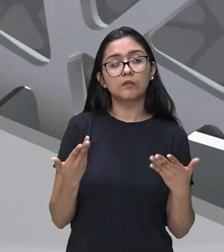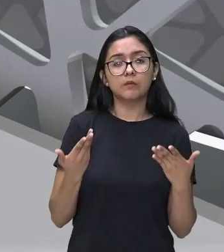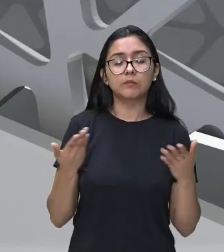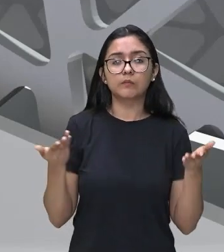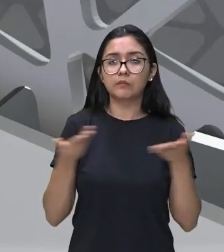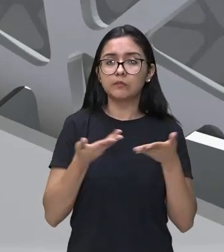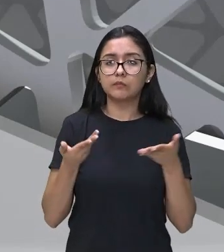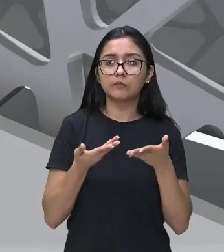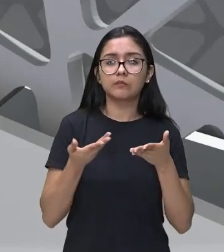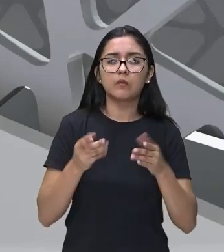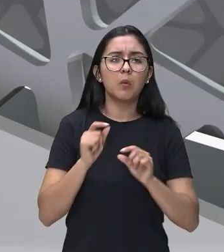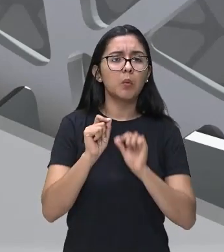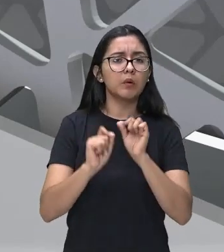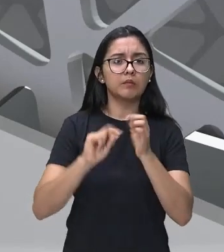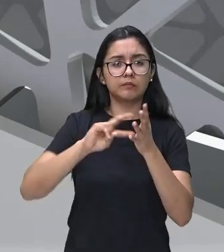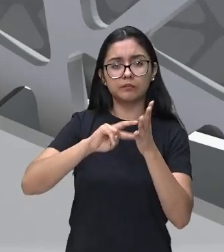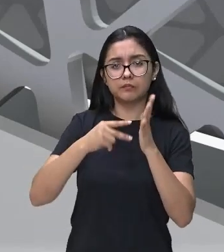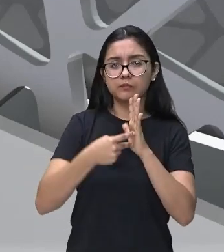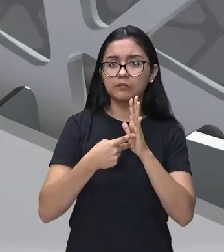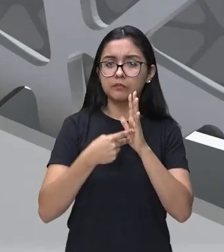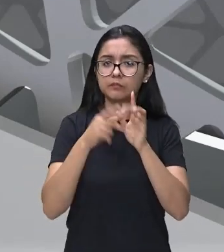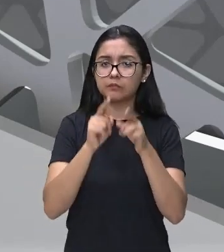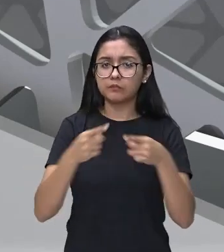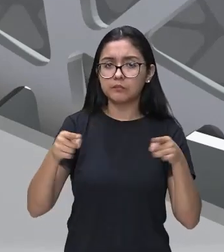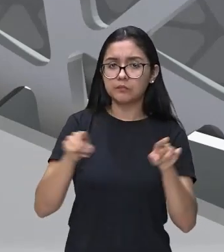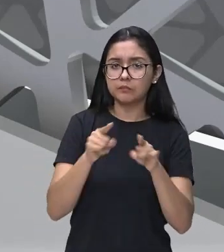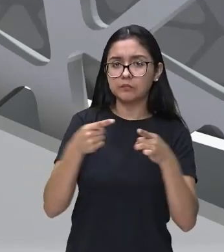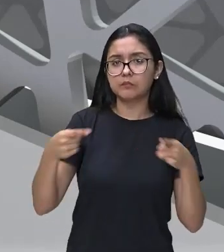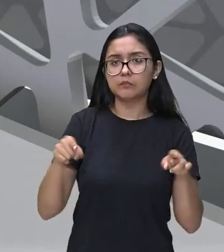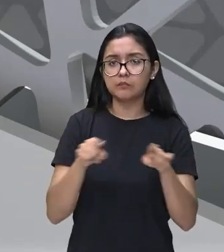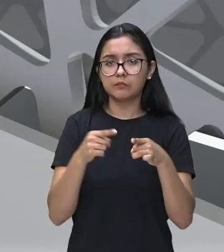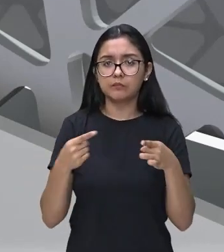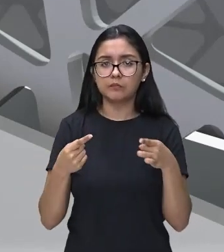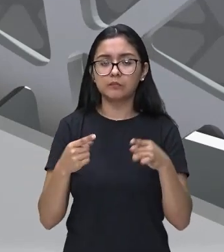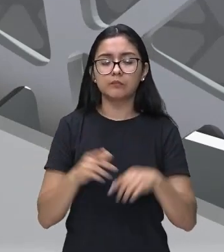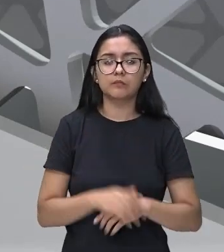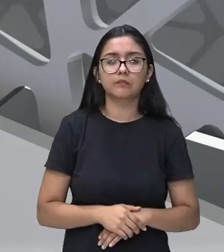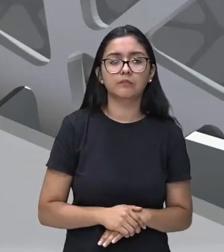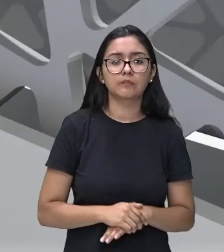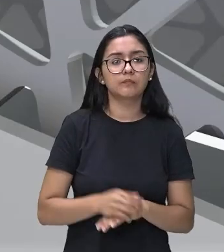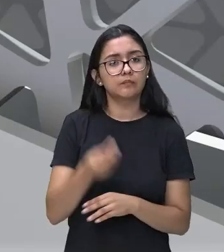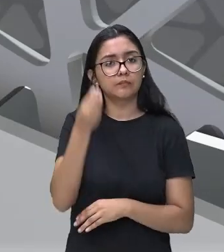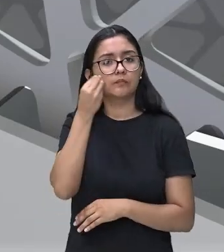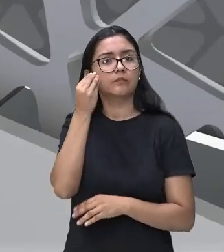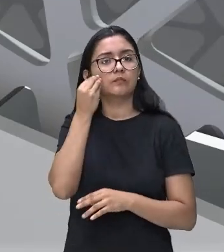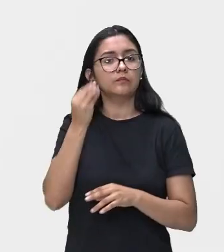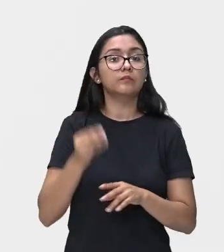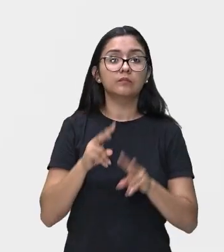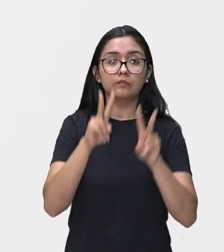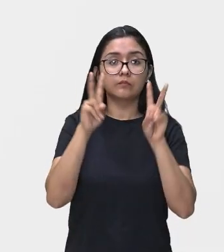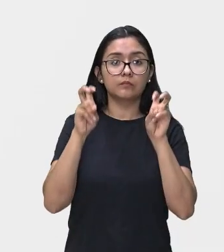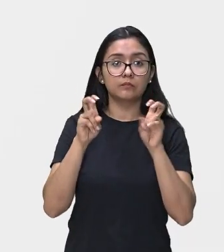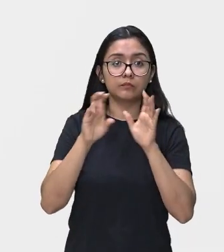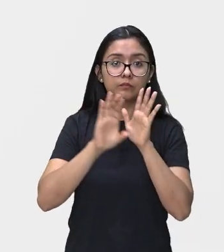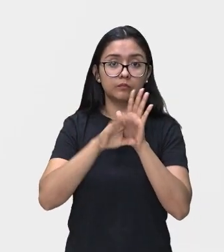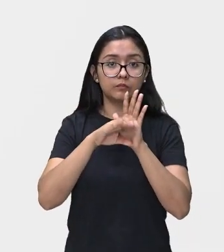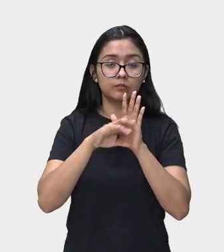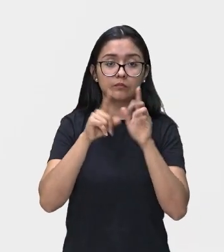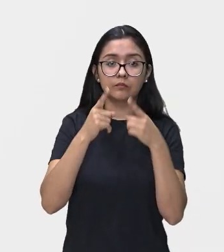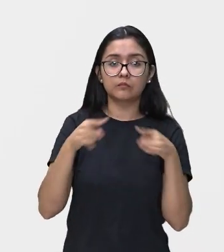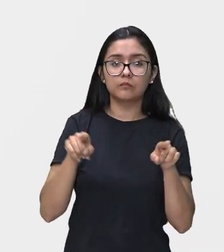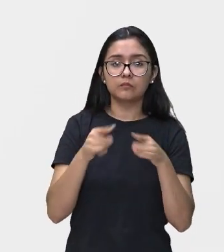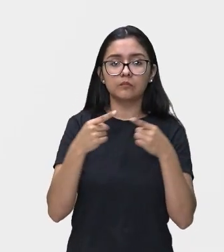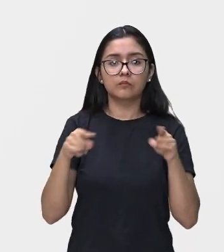ser música a partir desse conceito de som. Então, vamos ver o conceito de música. Então,